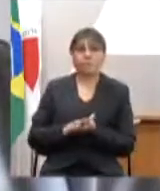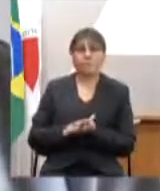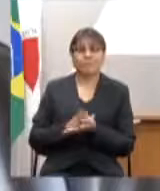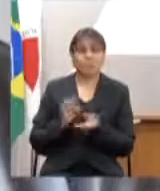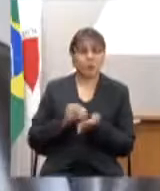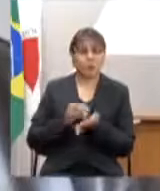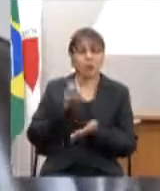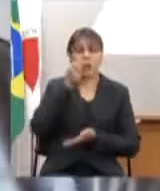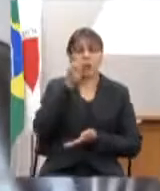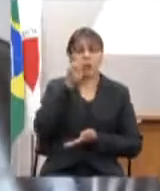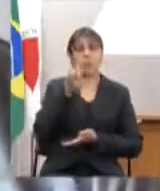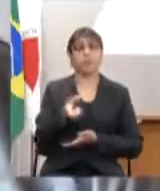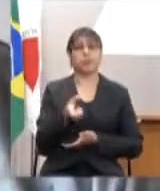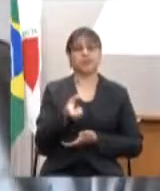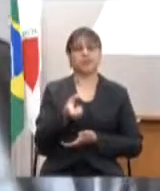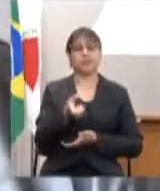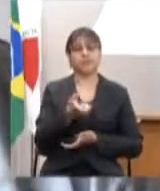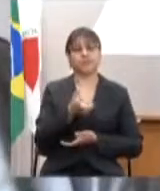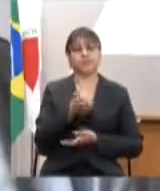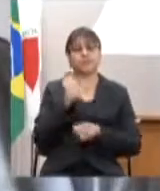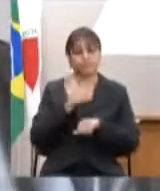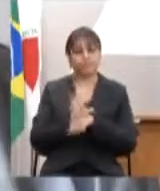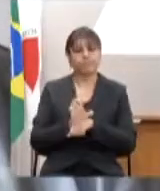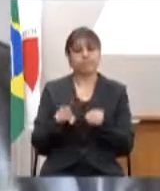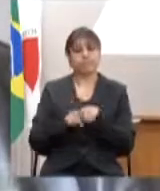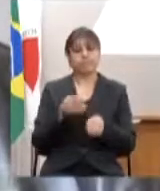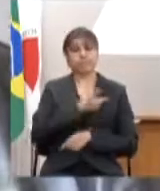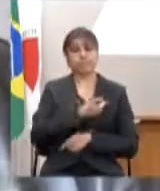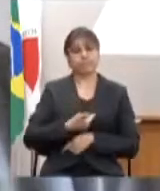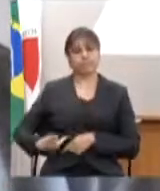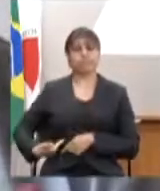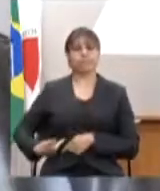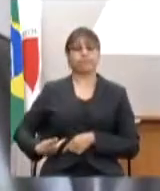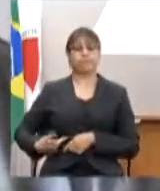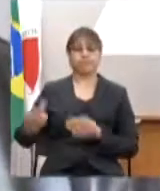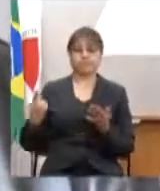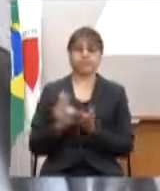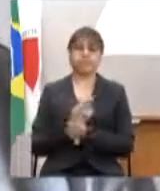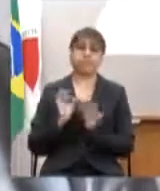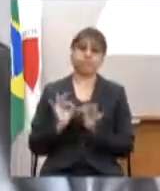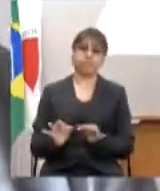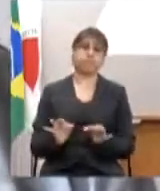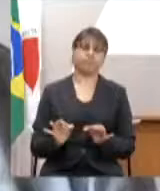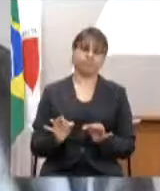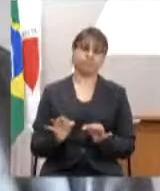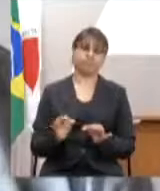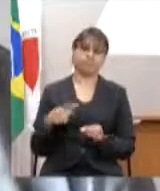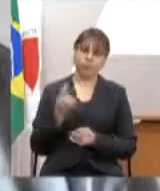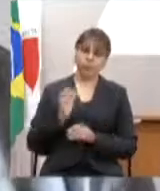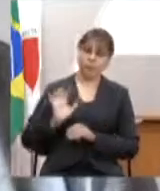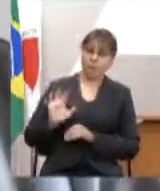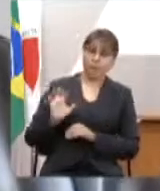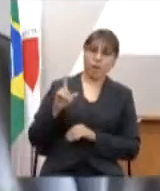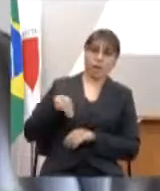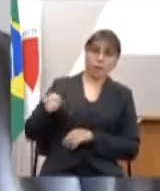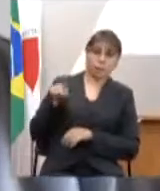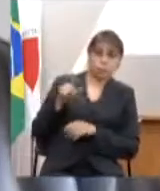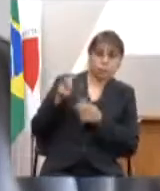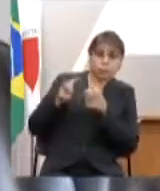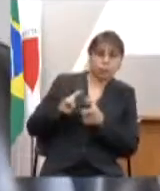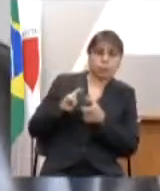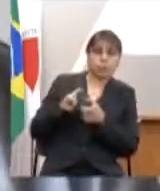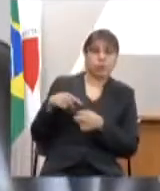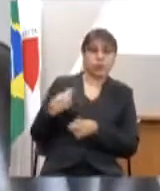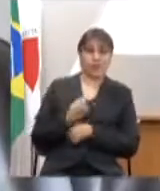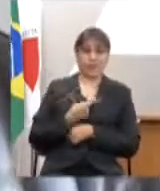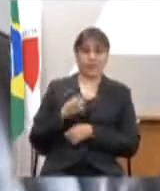total do Estado do governo para que isso aconteça na nossa região nós somos aqui o Rio